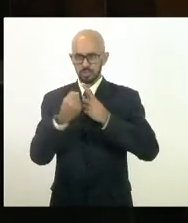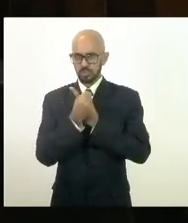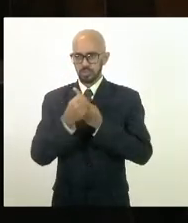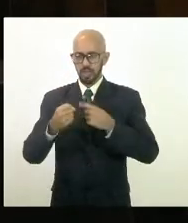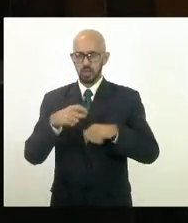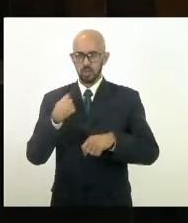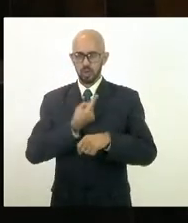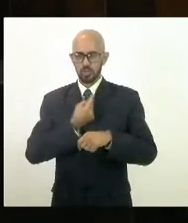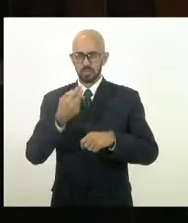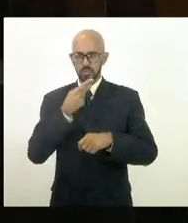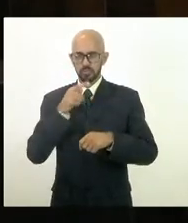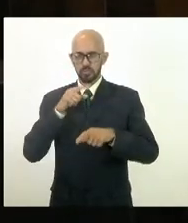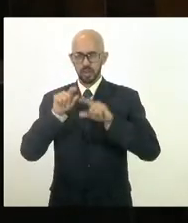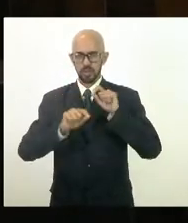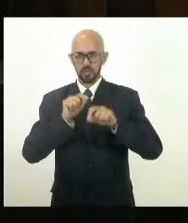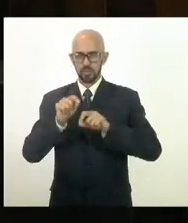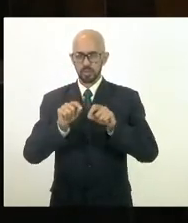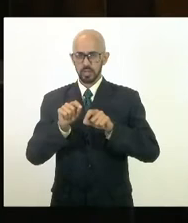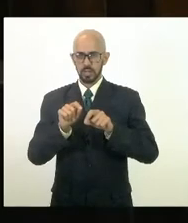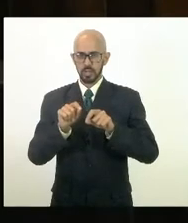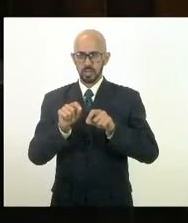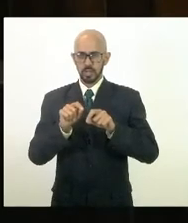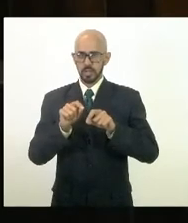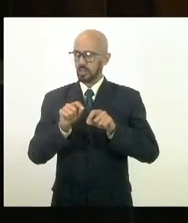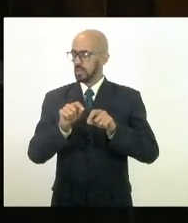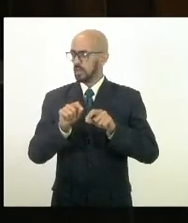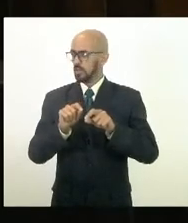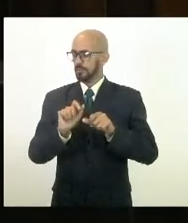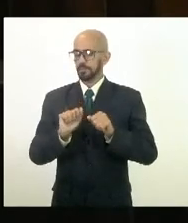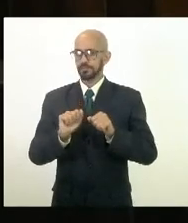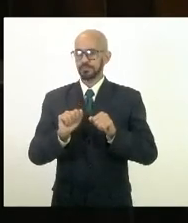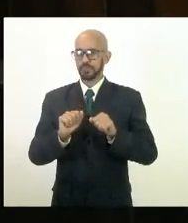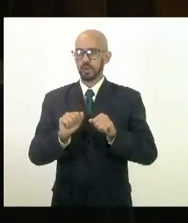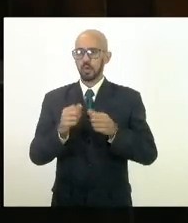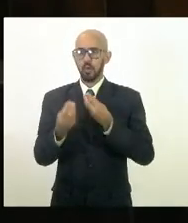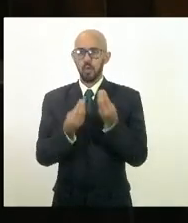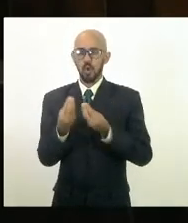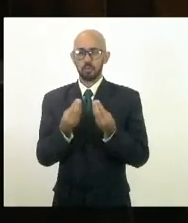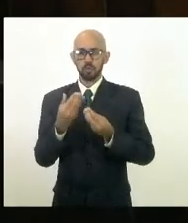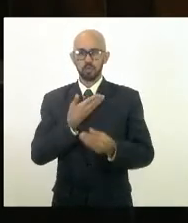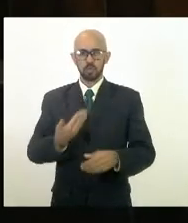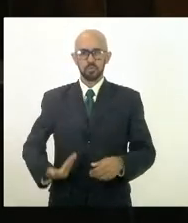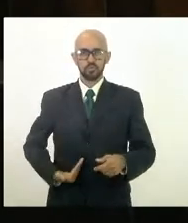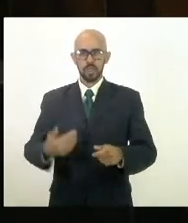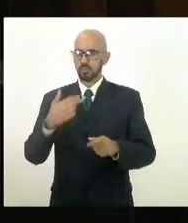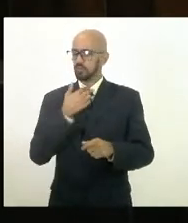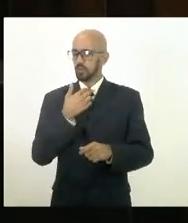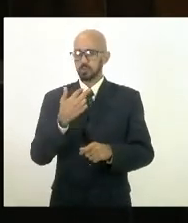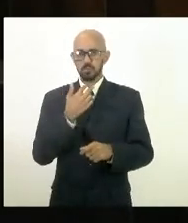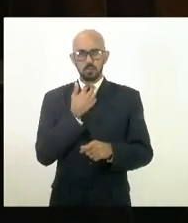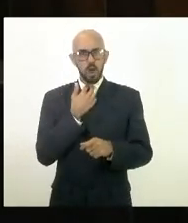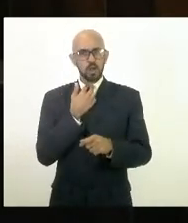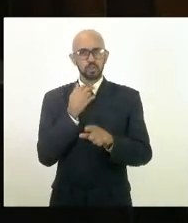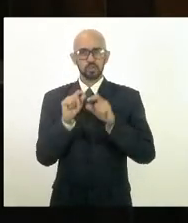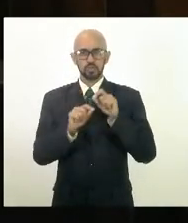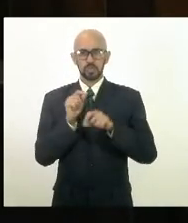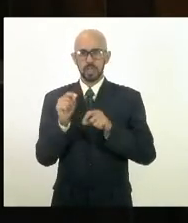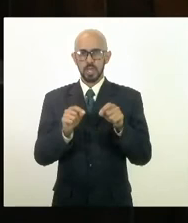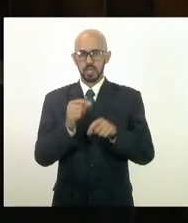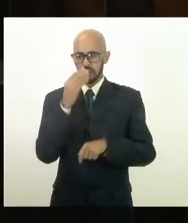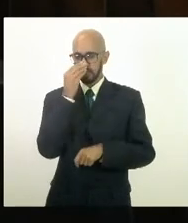a gente está dizendo o quanto que o governo não pode mais se omitir e